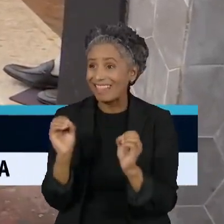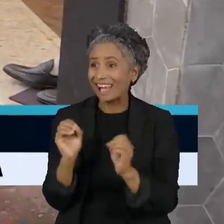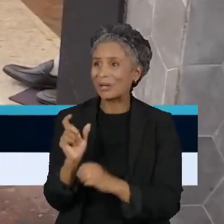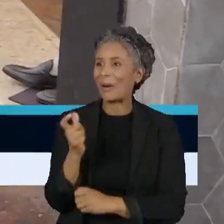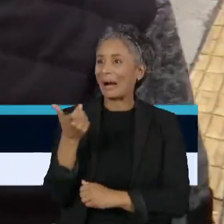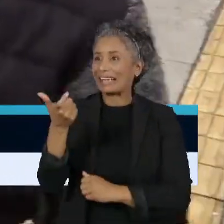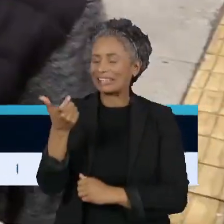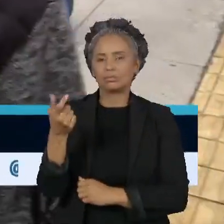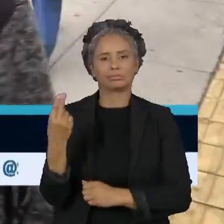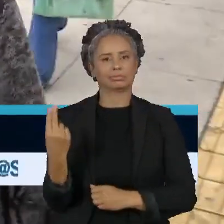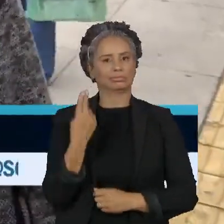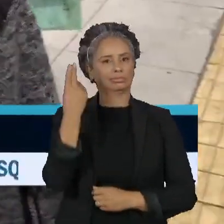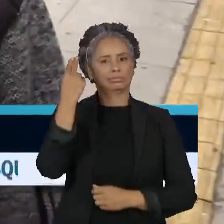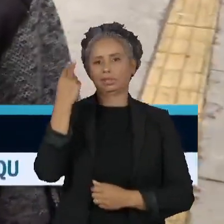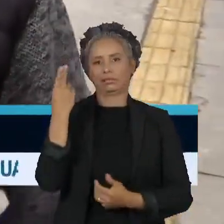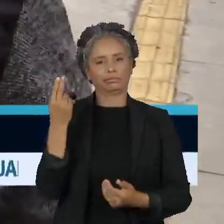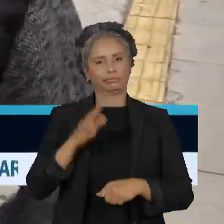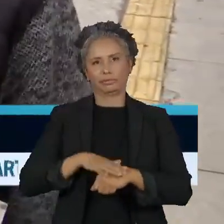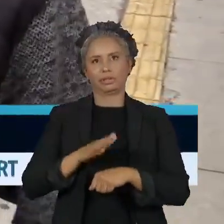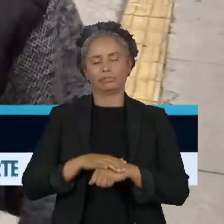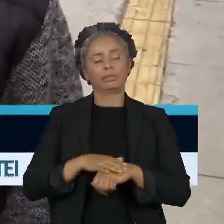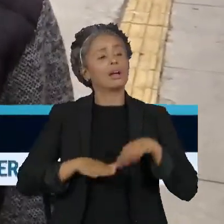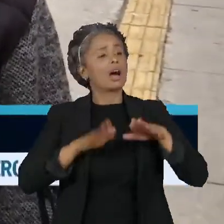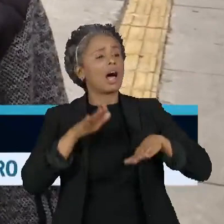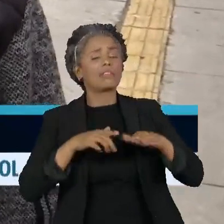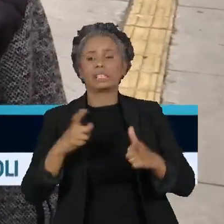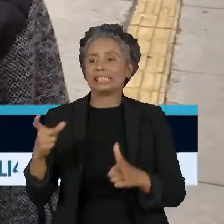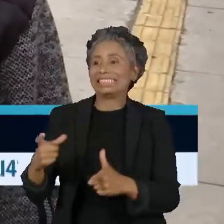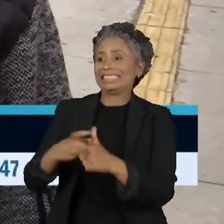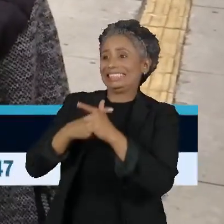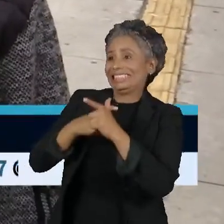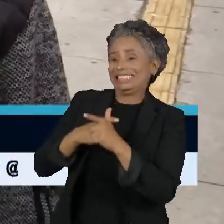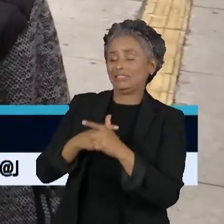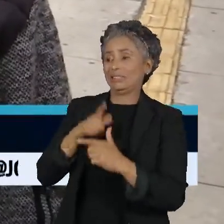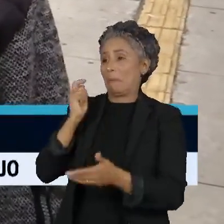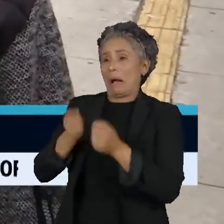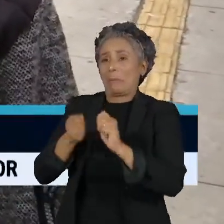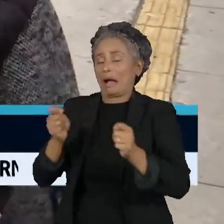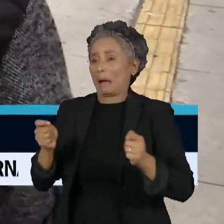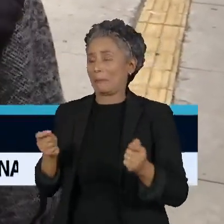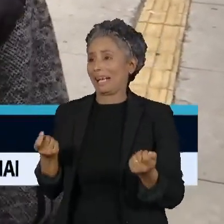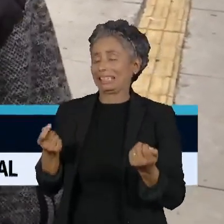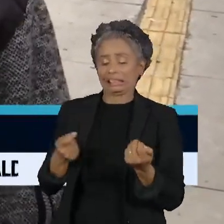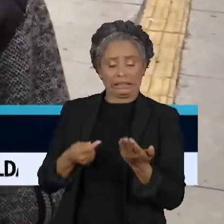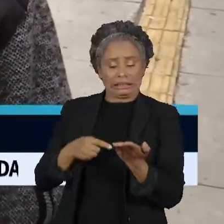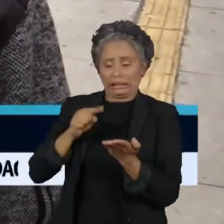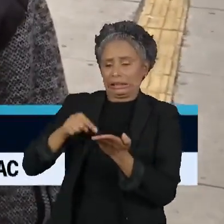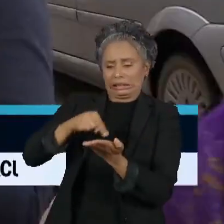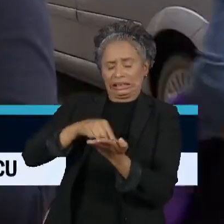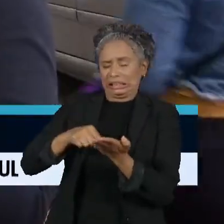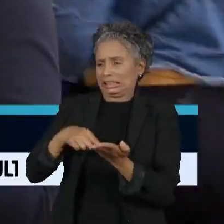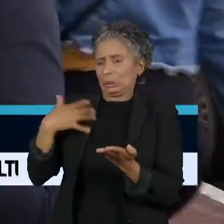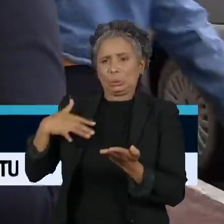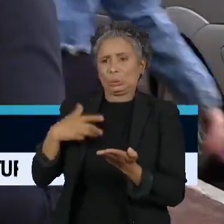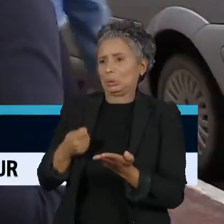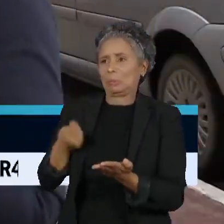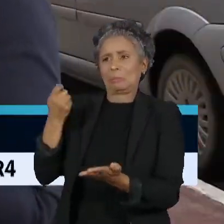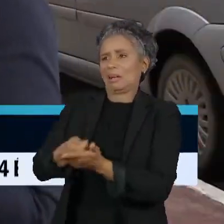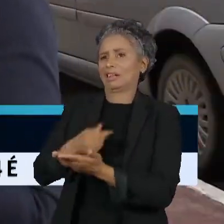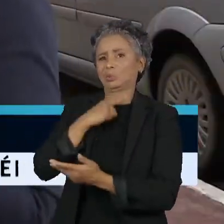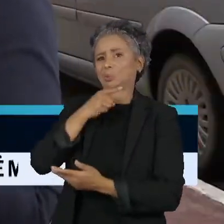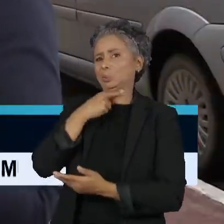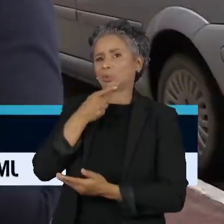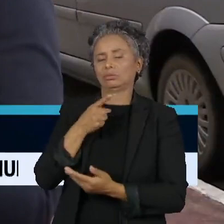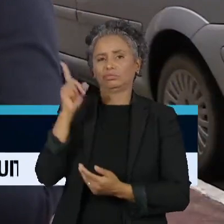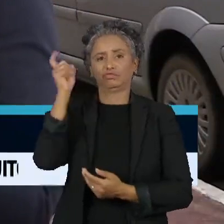não dá certo. Às vezes aparece dívida que não está no seu orçamento, aí a gente vai para o buraco. Ter dívidas